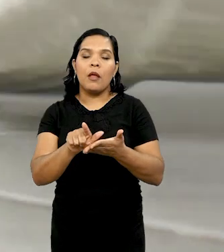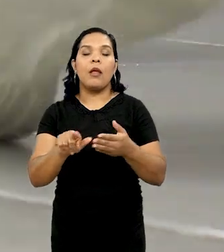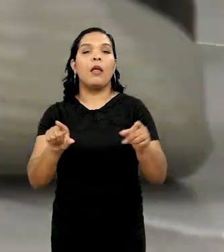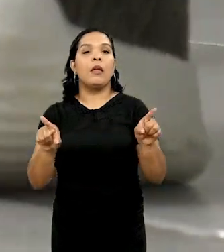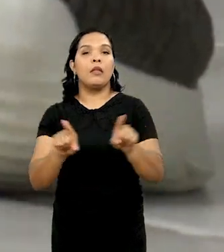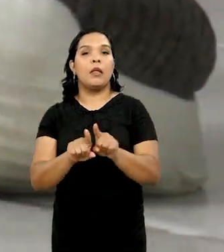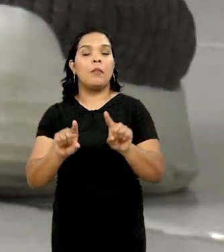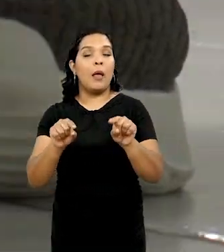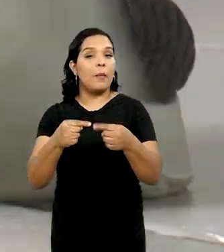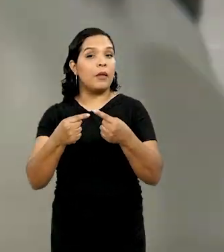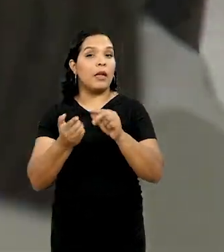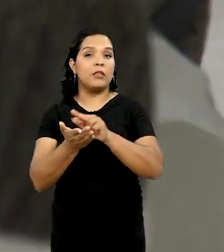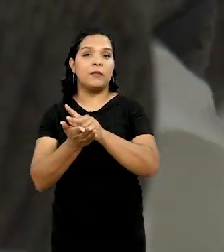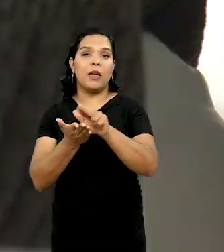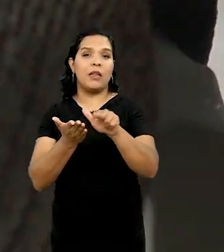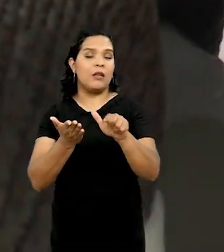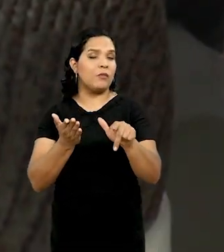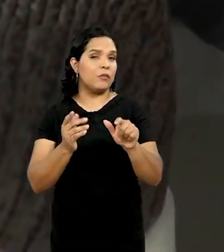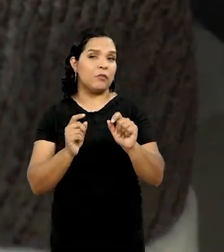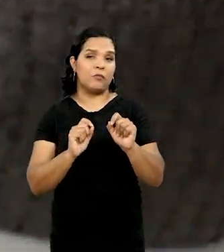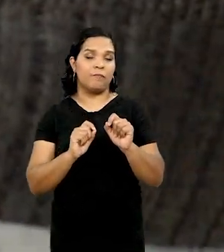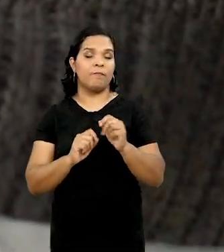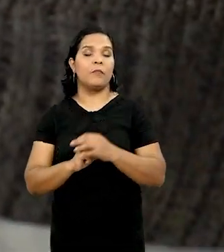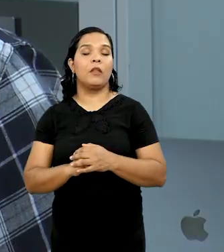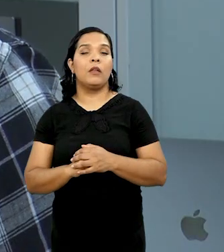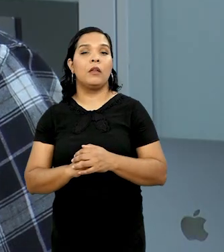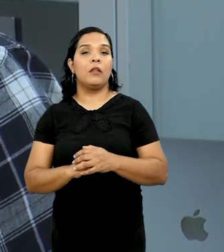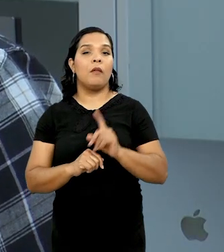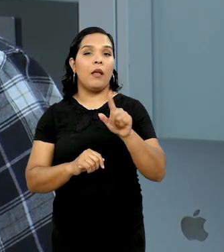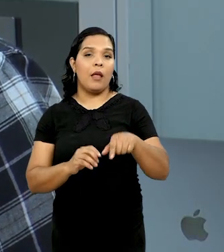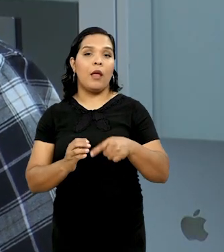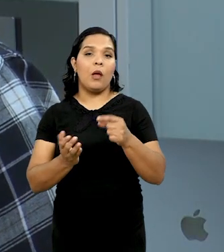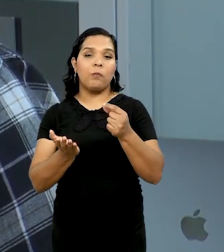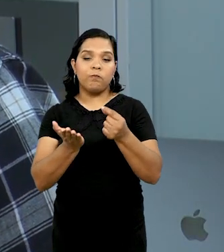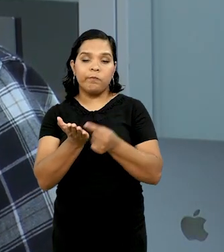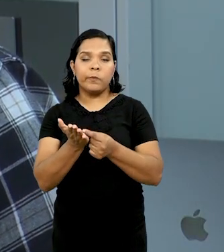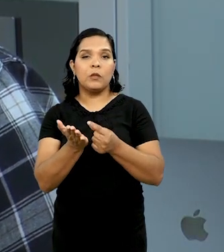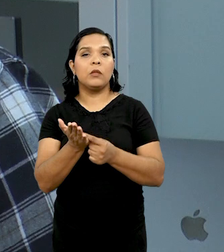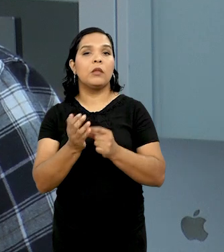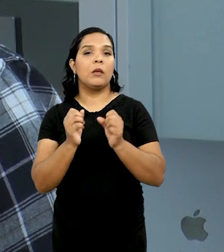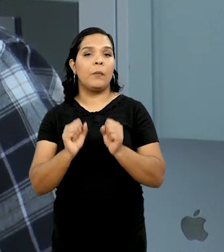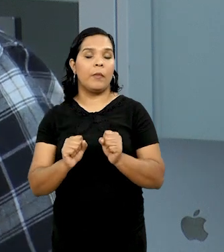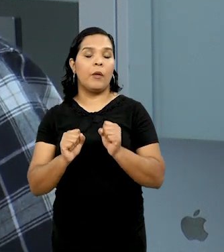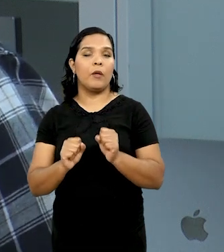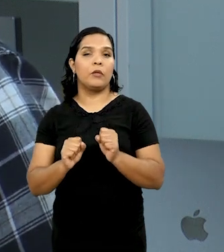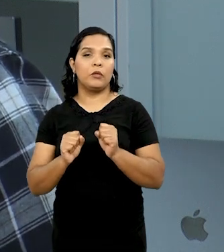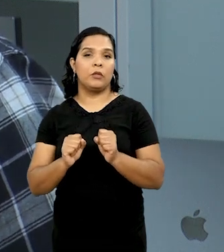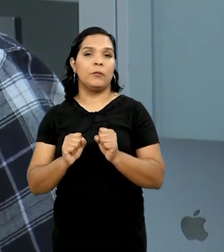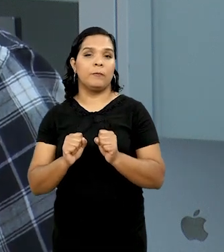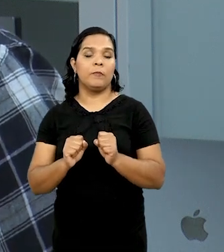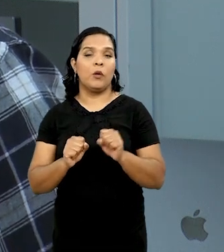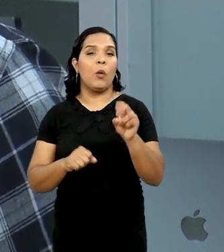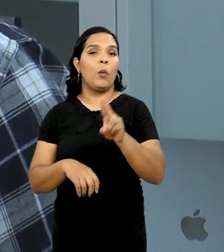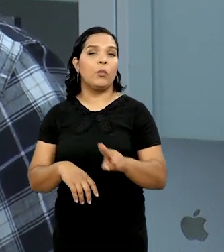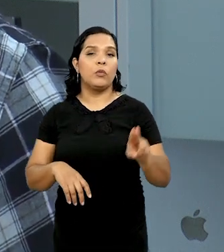também ser aplicado para diversas outras situações. É um dispositivo que pode ser